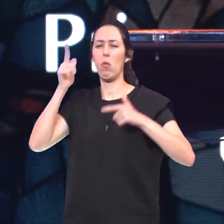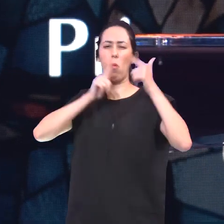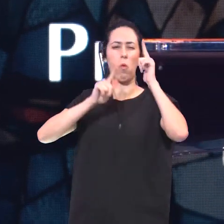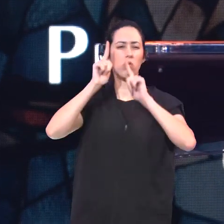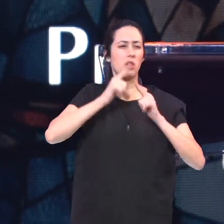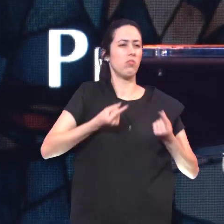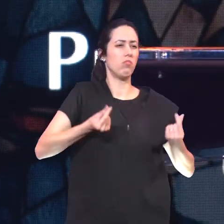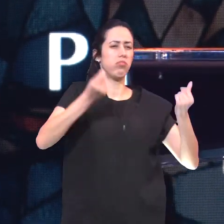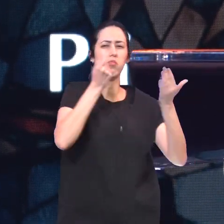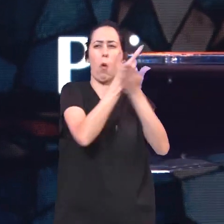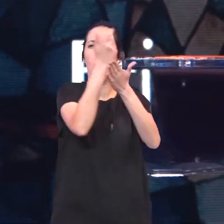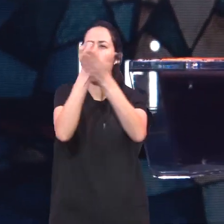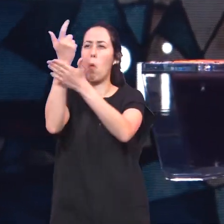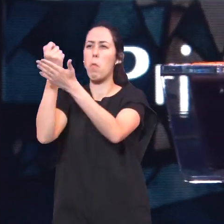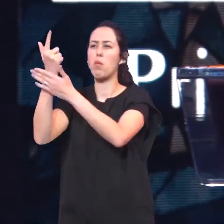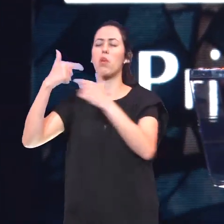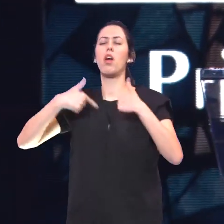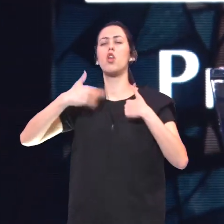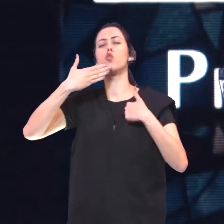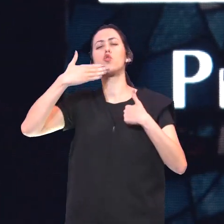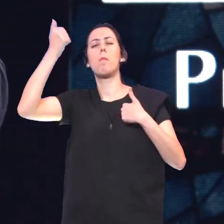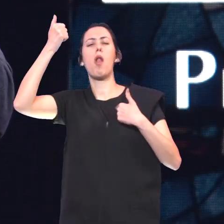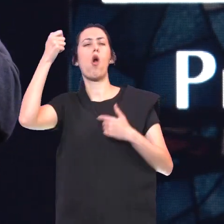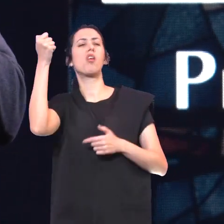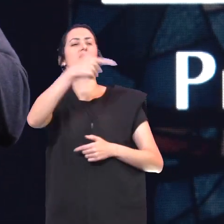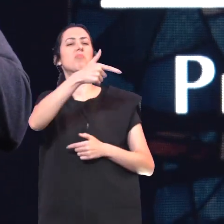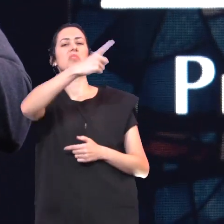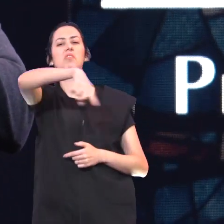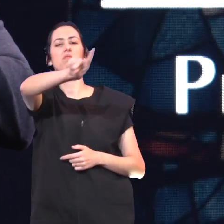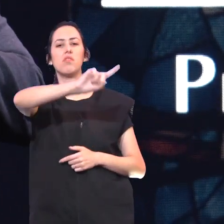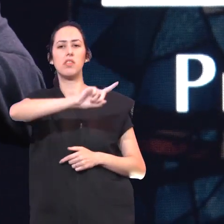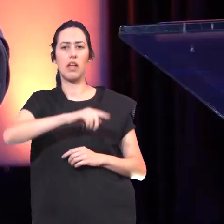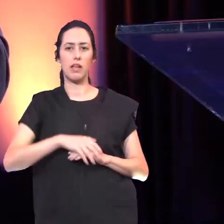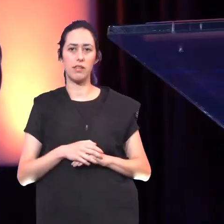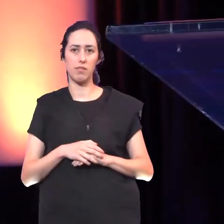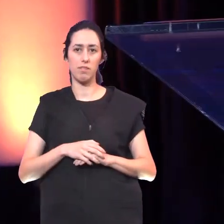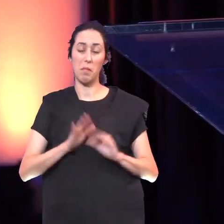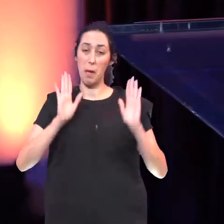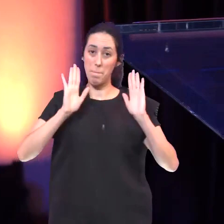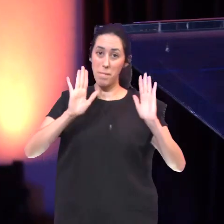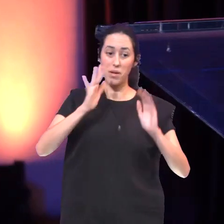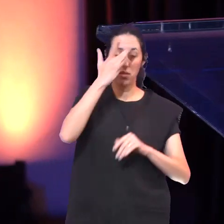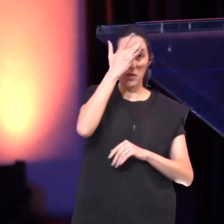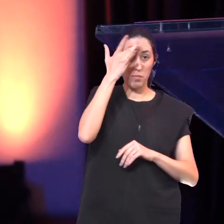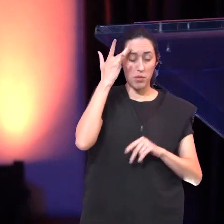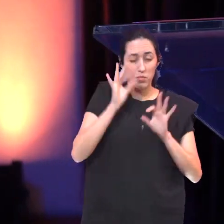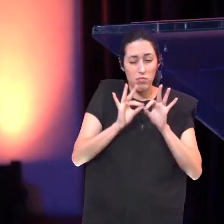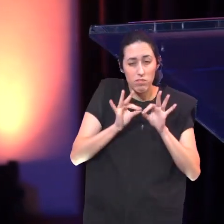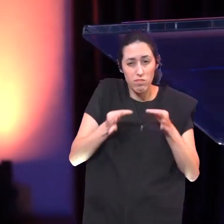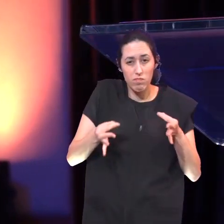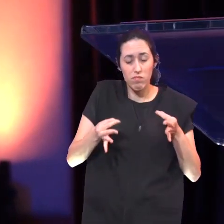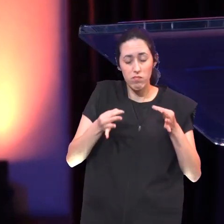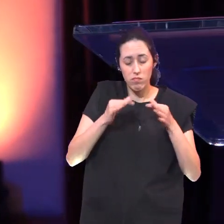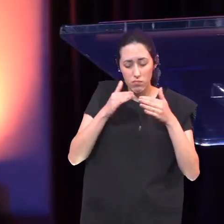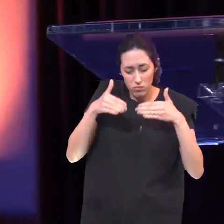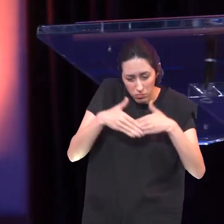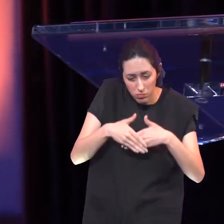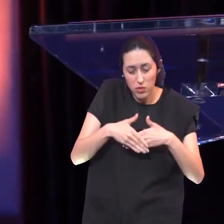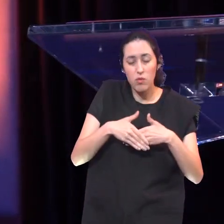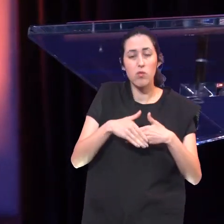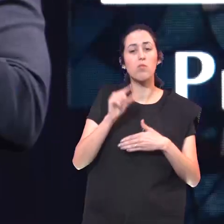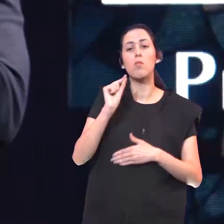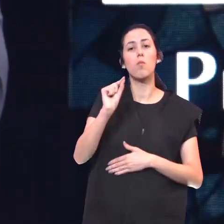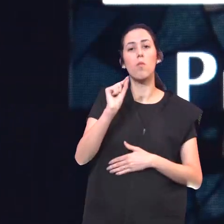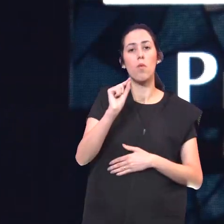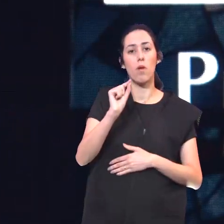Pensar Que São melhores Do que Alguém Os Humildes Não A identidade De uma